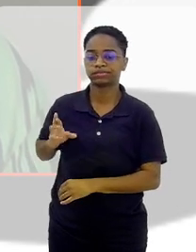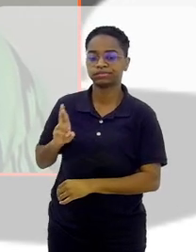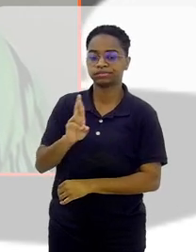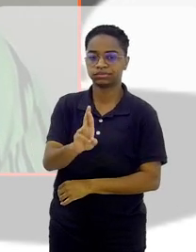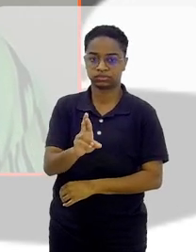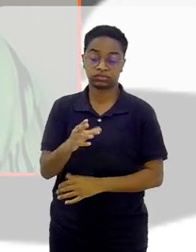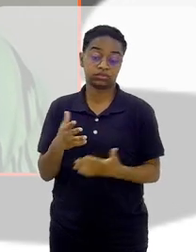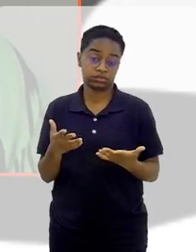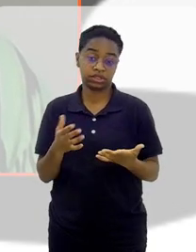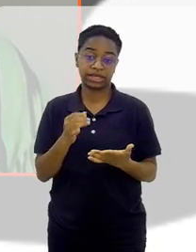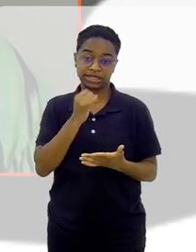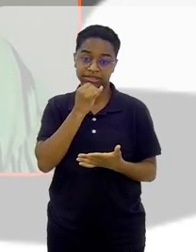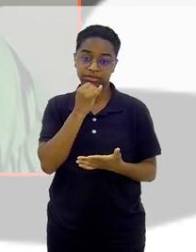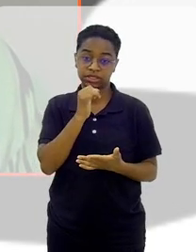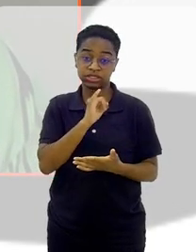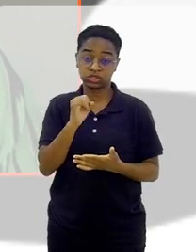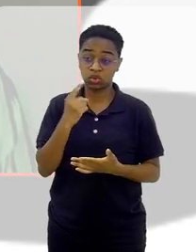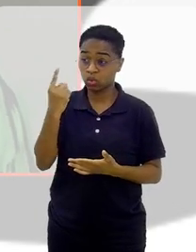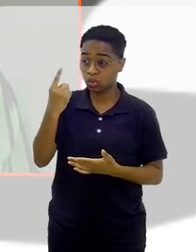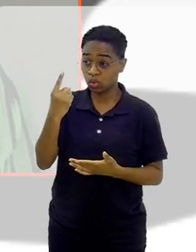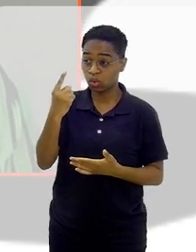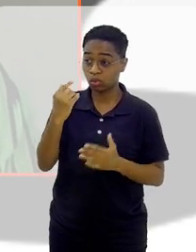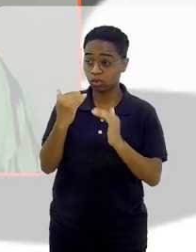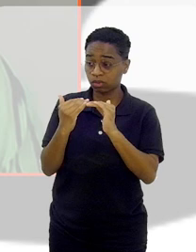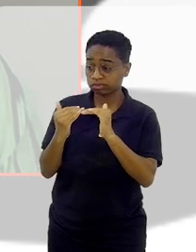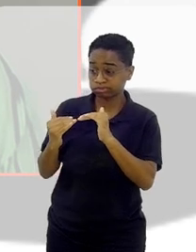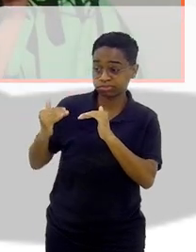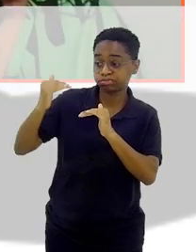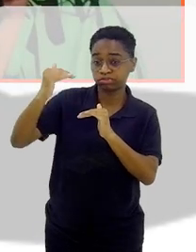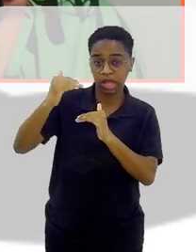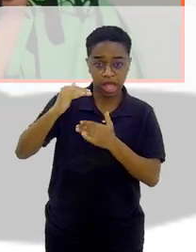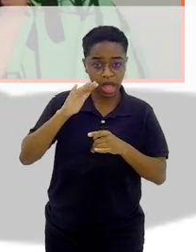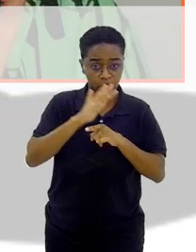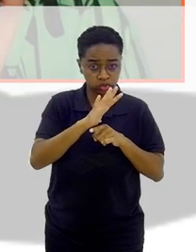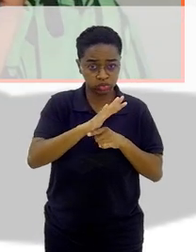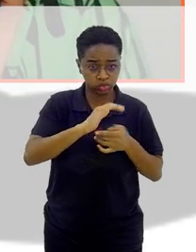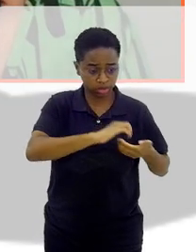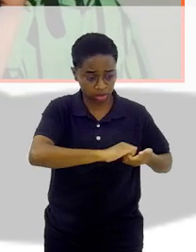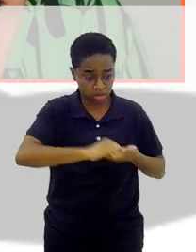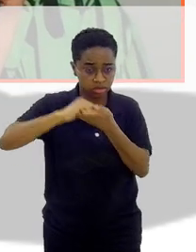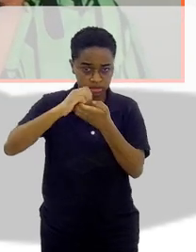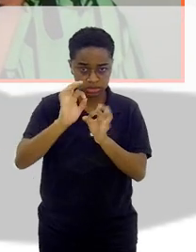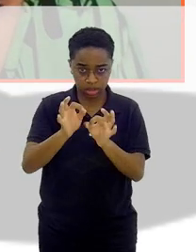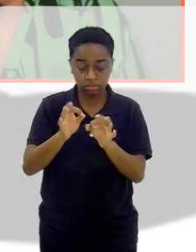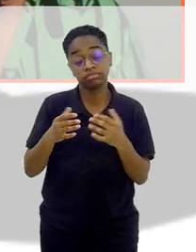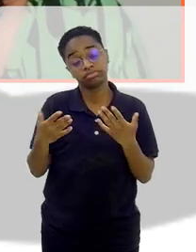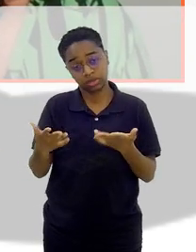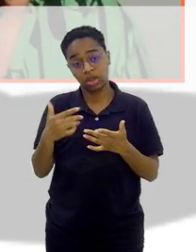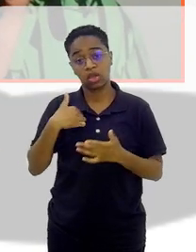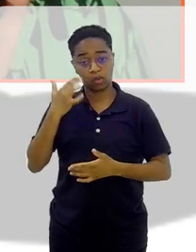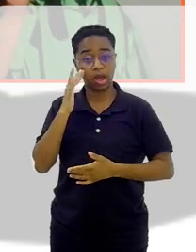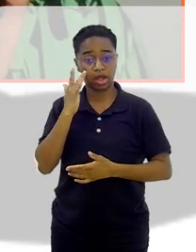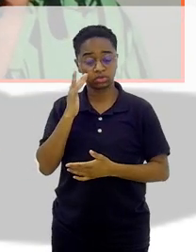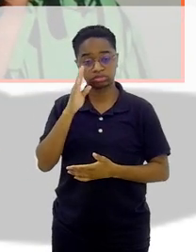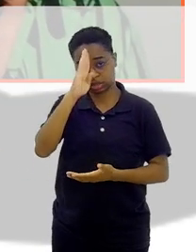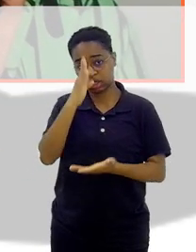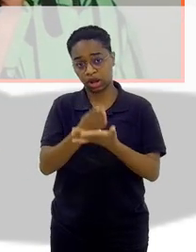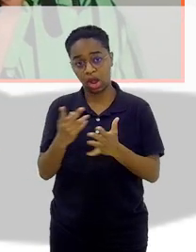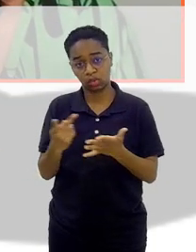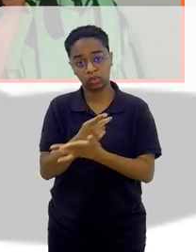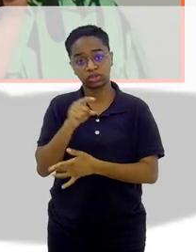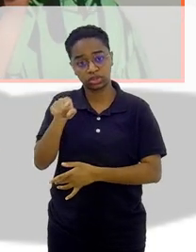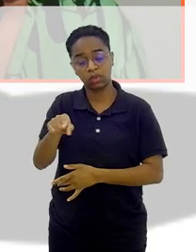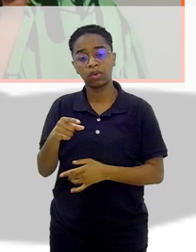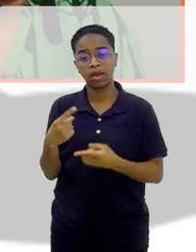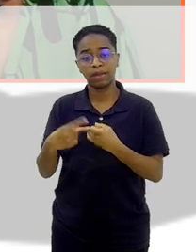não tem aquela história? Quando um sobe, ajuda e puxa o outro, não tem isso? Tem. Então, acho que foi muito disso também, né? Foi